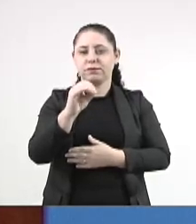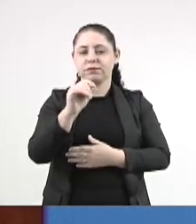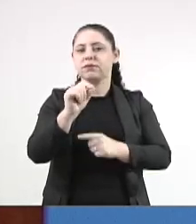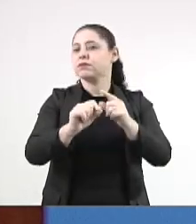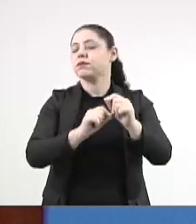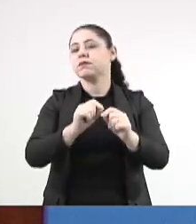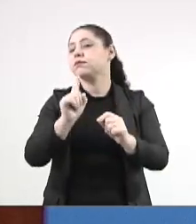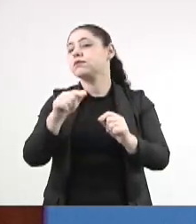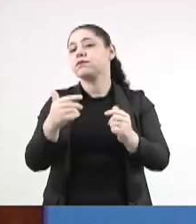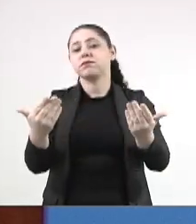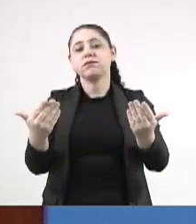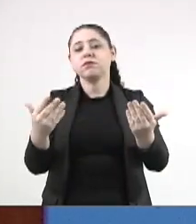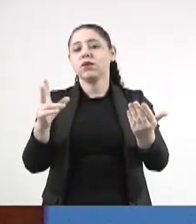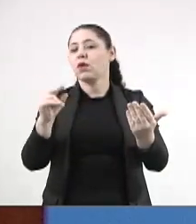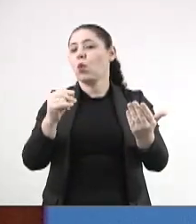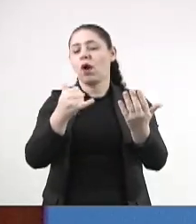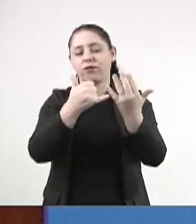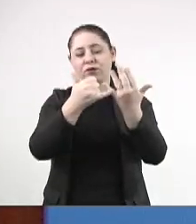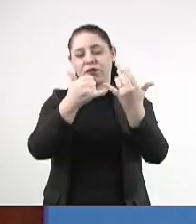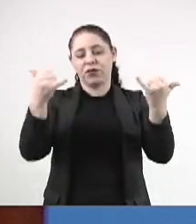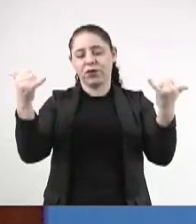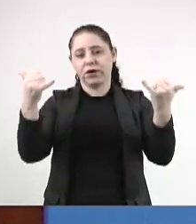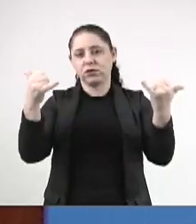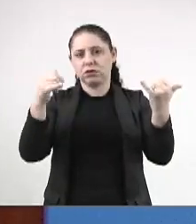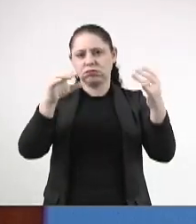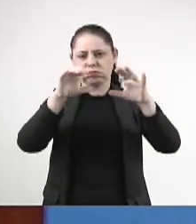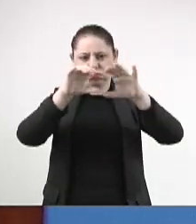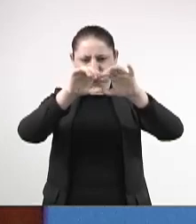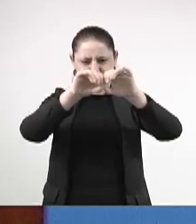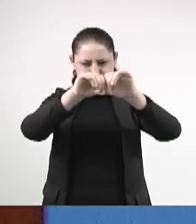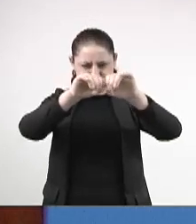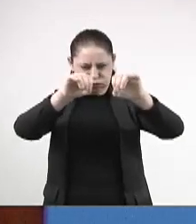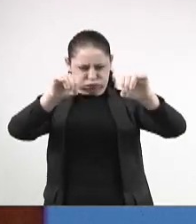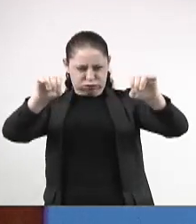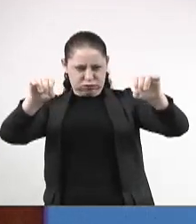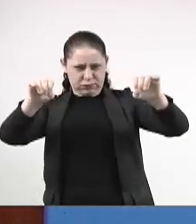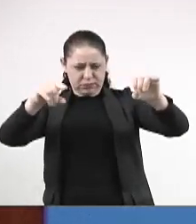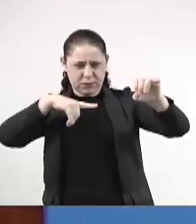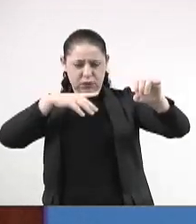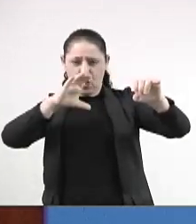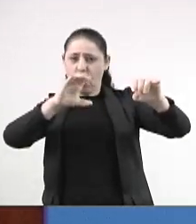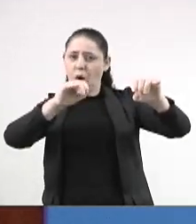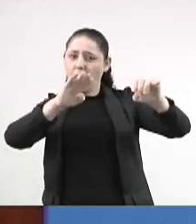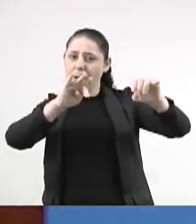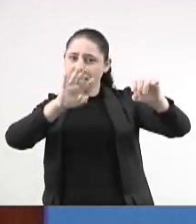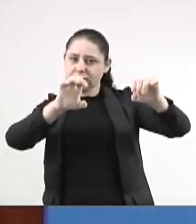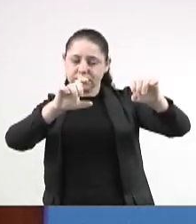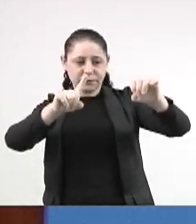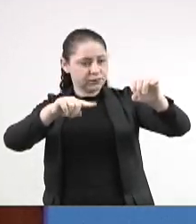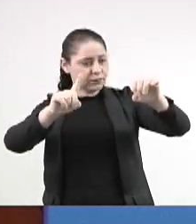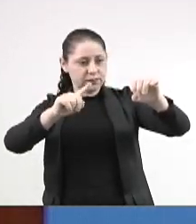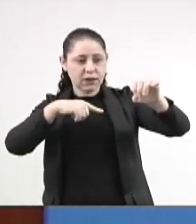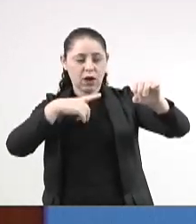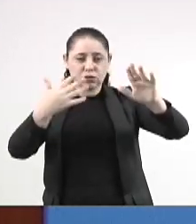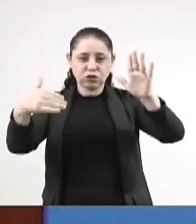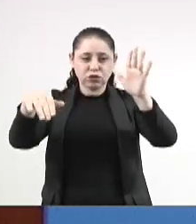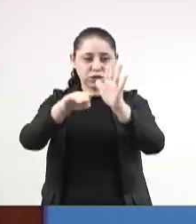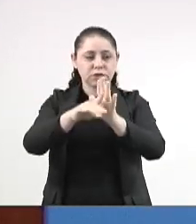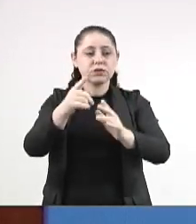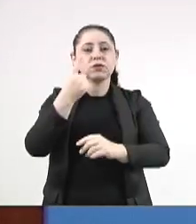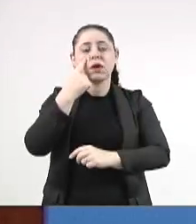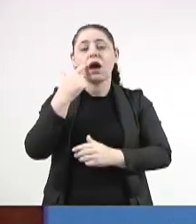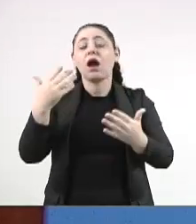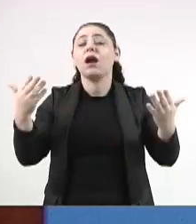Então, não são mais esses fios grossos aqui de cobre. Então, chega um operador, ó,